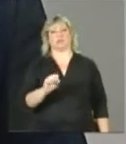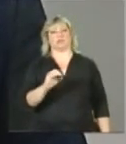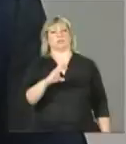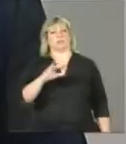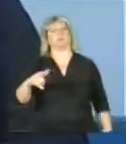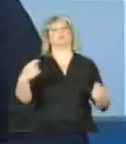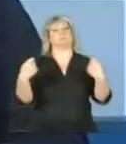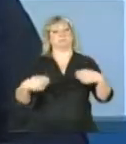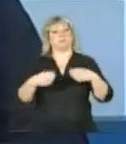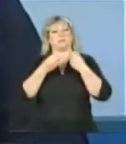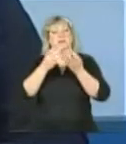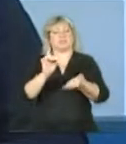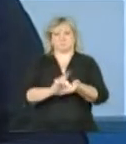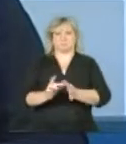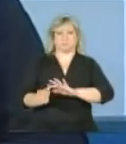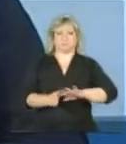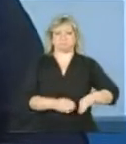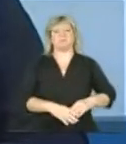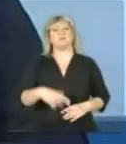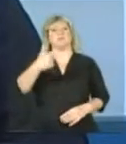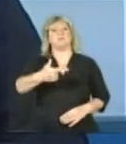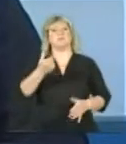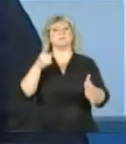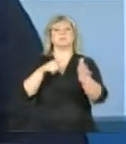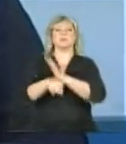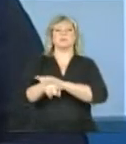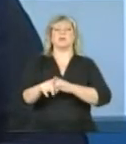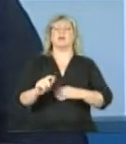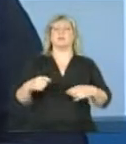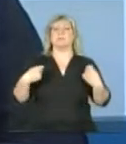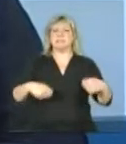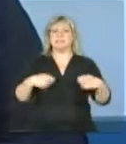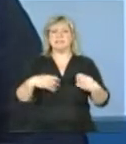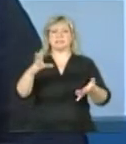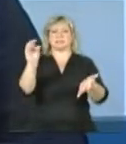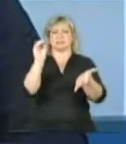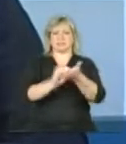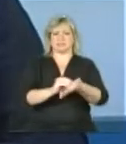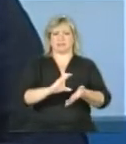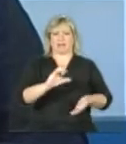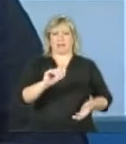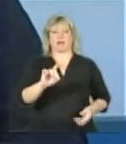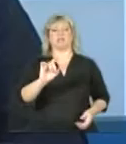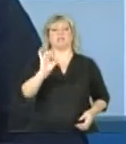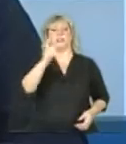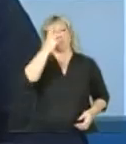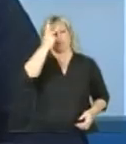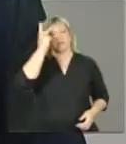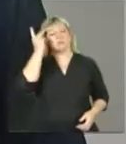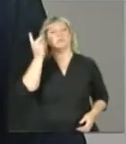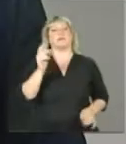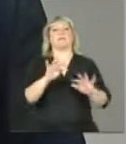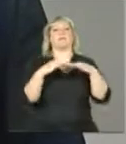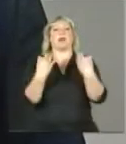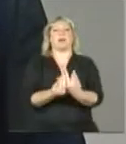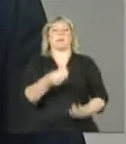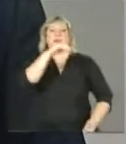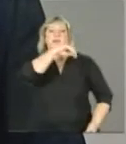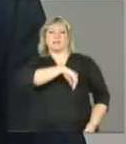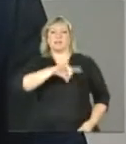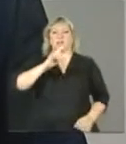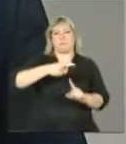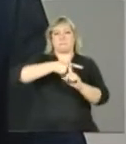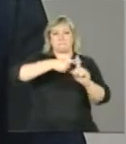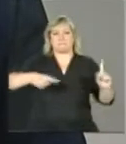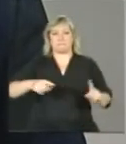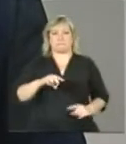da família. A segunda pergunta é, deve-se cadastrar apenas famílias que tenham per capita de meio salário? Como